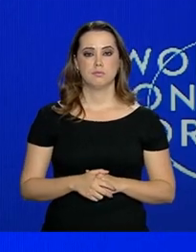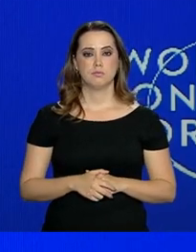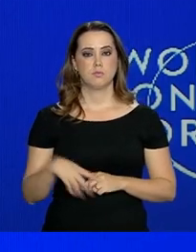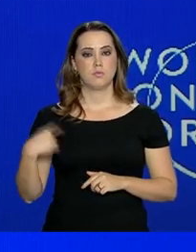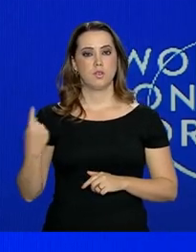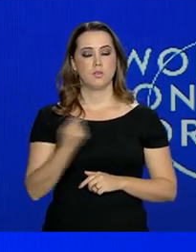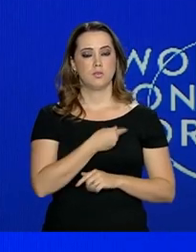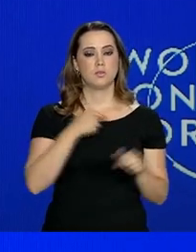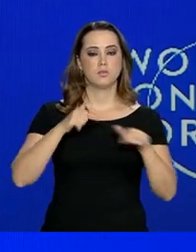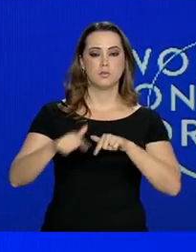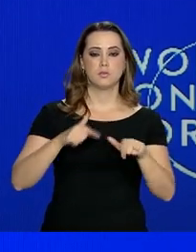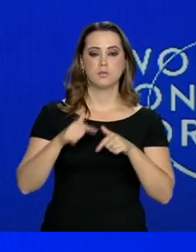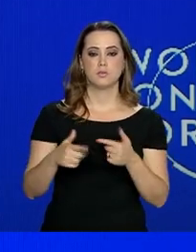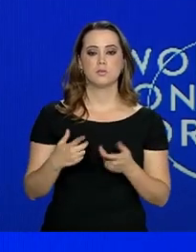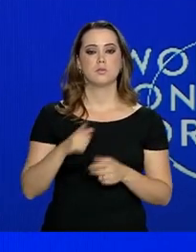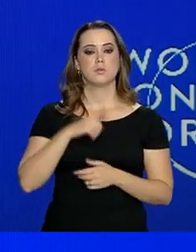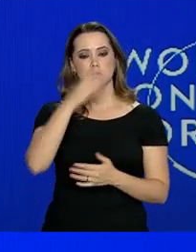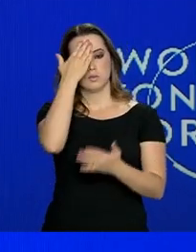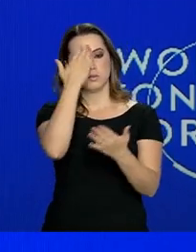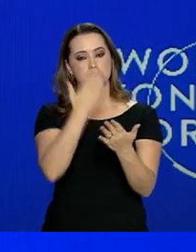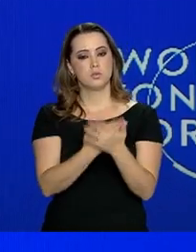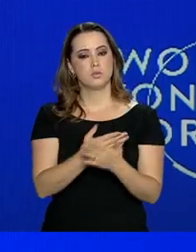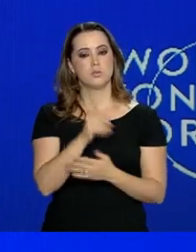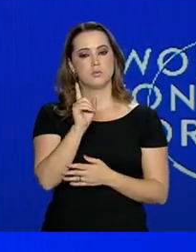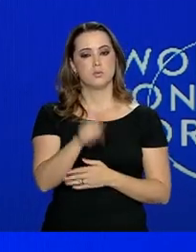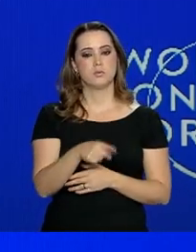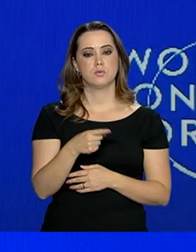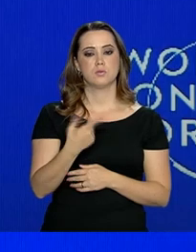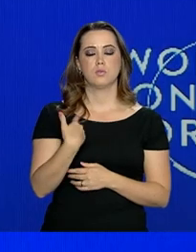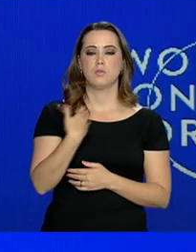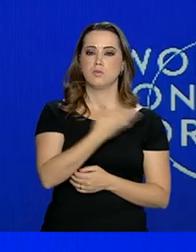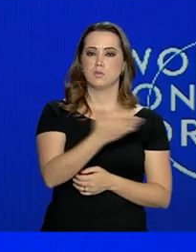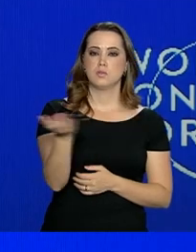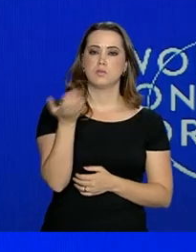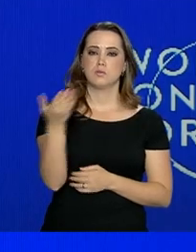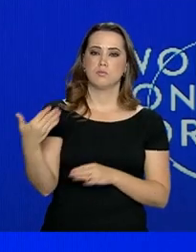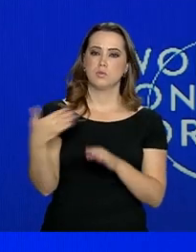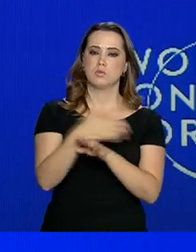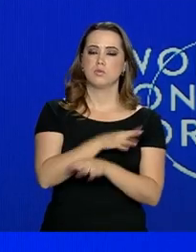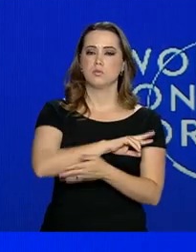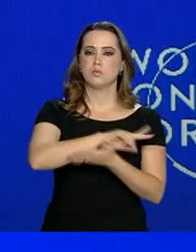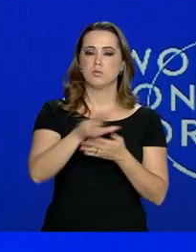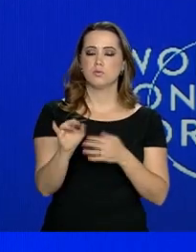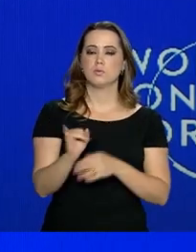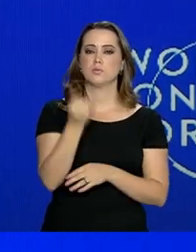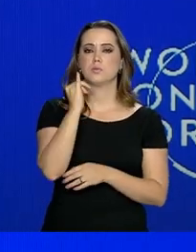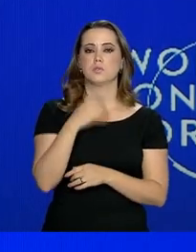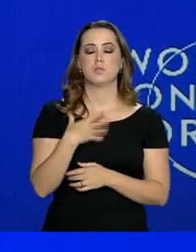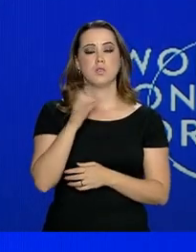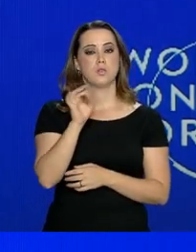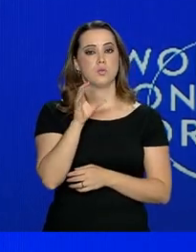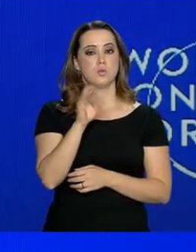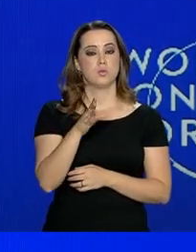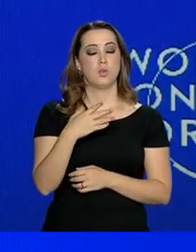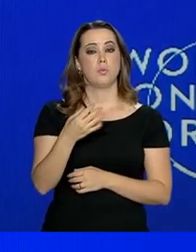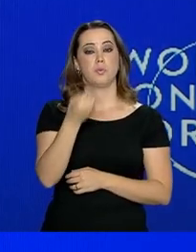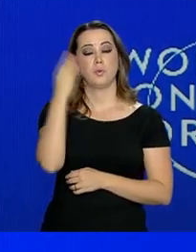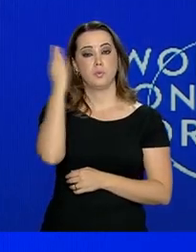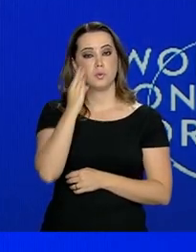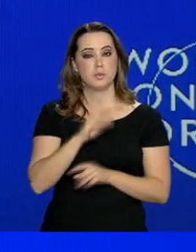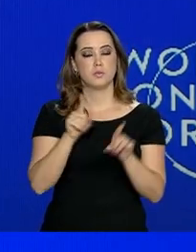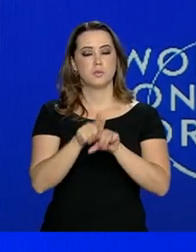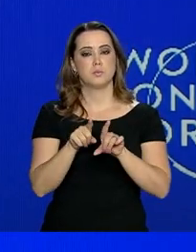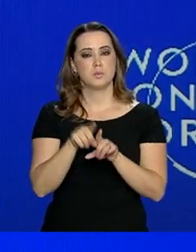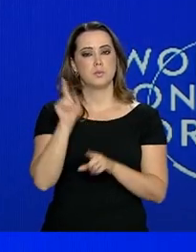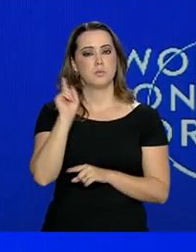Nossas ações, tenho certeza, os atrairão para grandes negócios. Não só para o bem do Brasil, mas